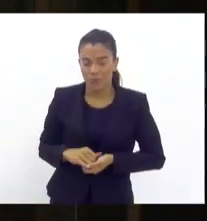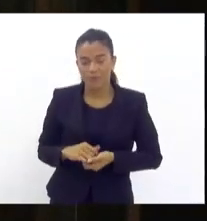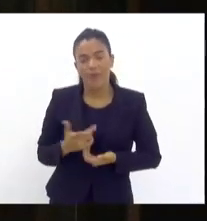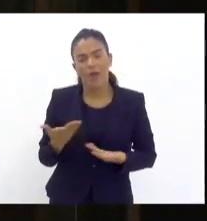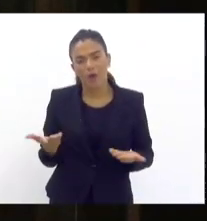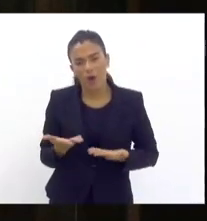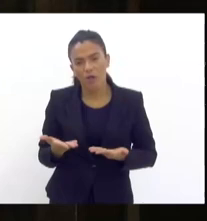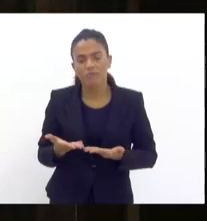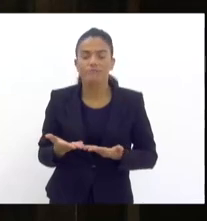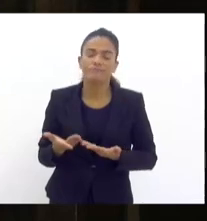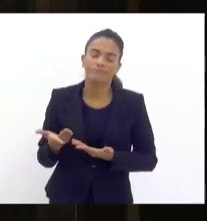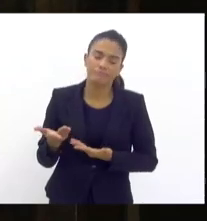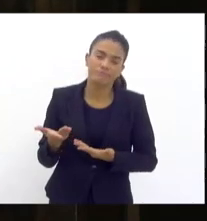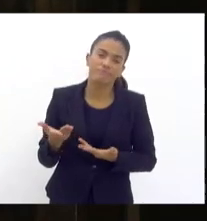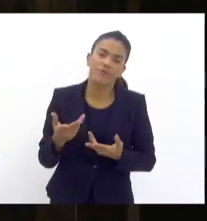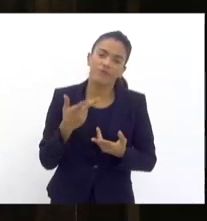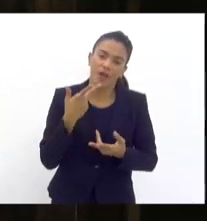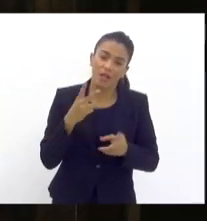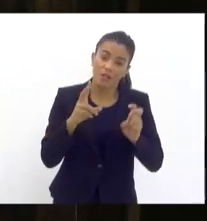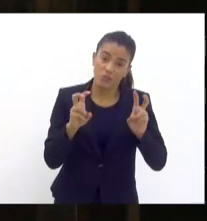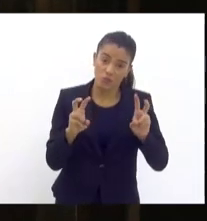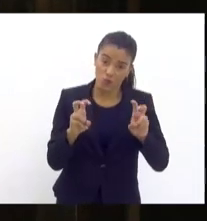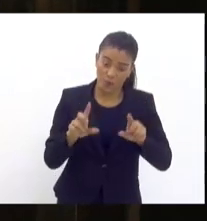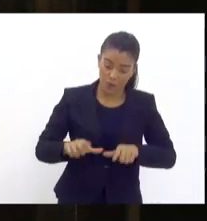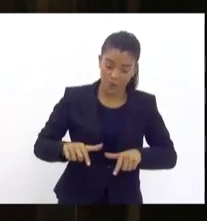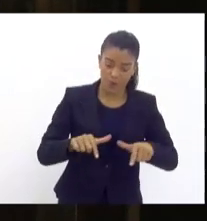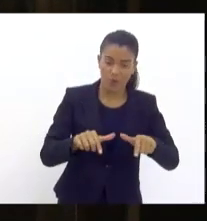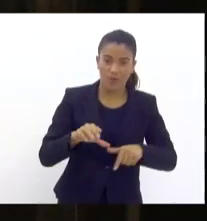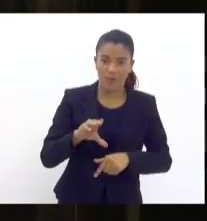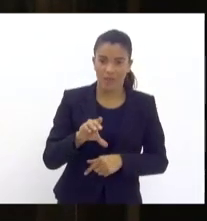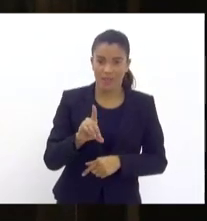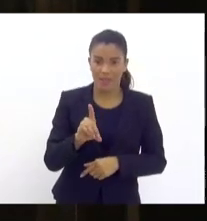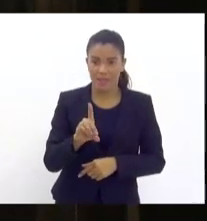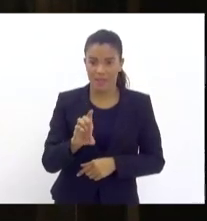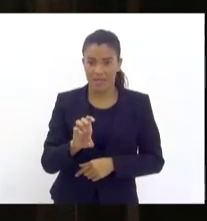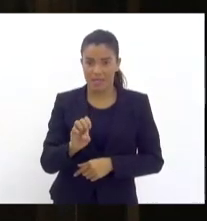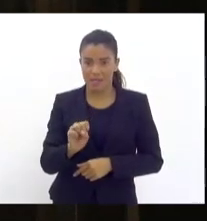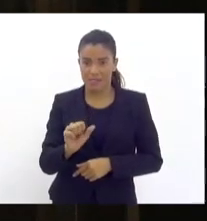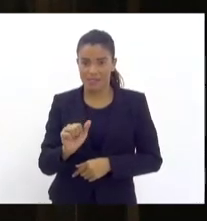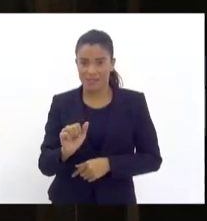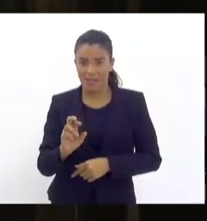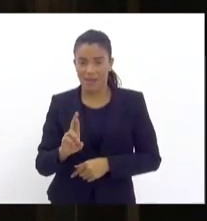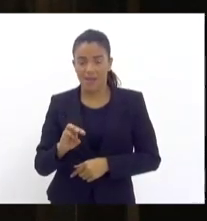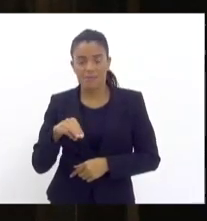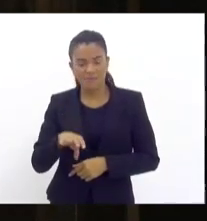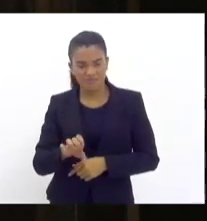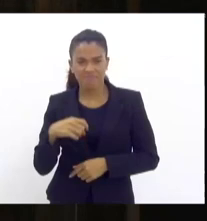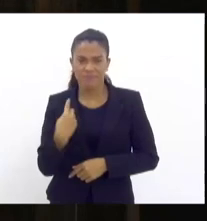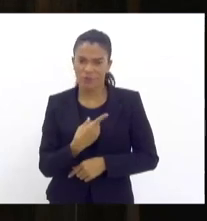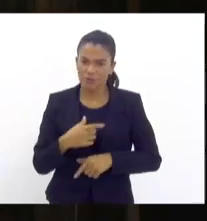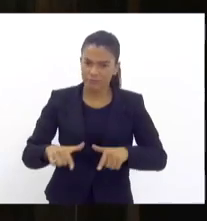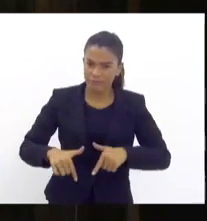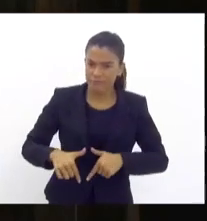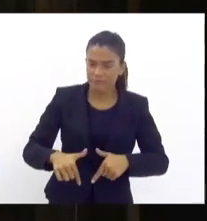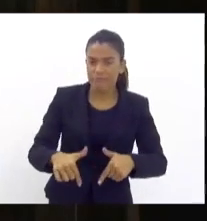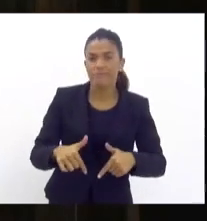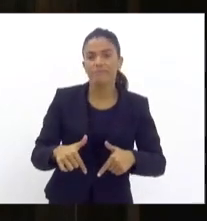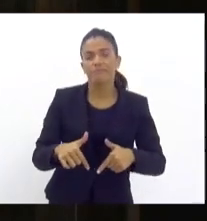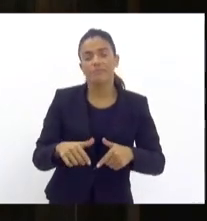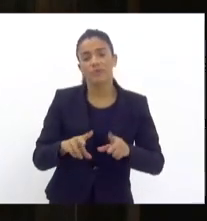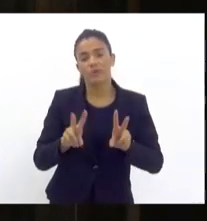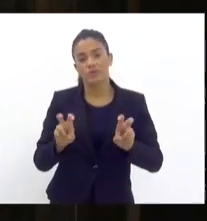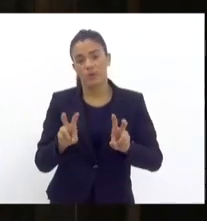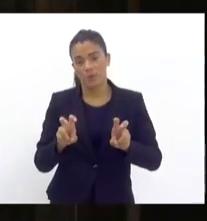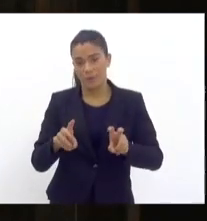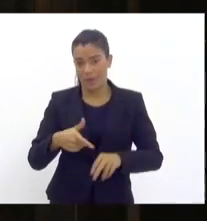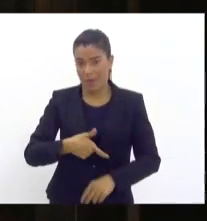para a atuação da desarme. Nós atuamos realmente, primeiramente, em relação às armas,